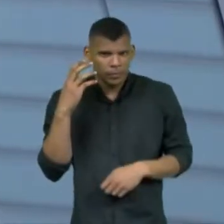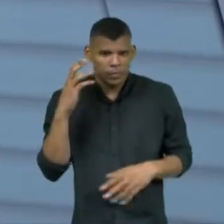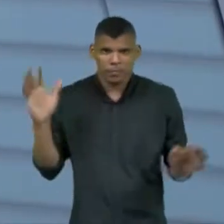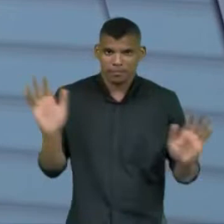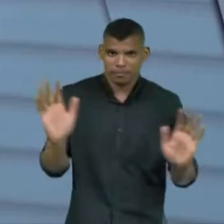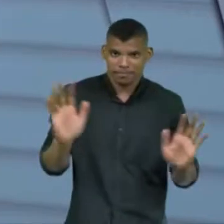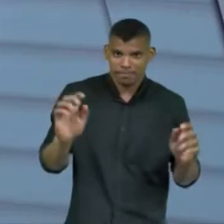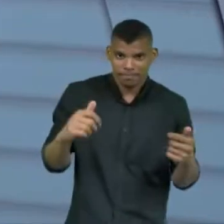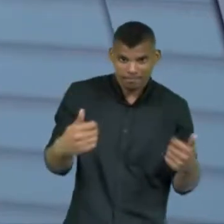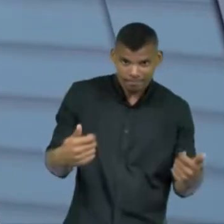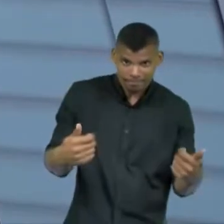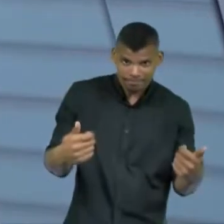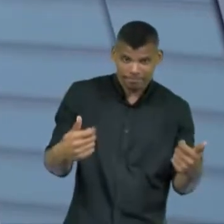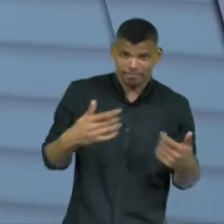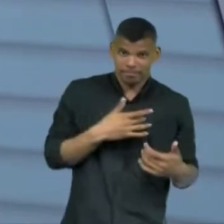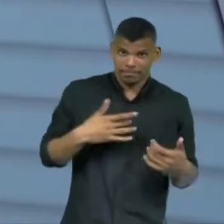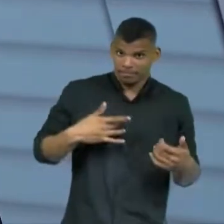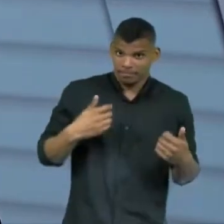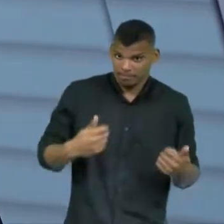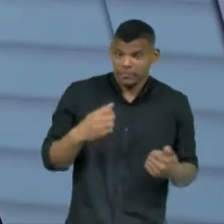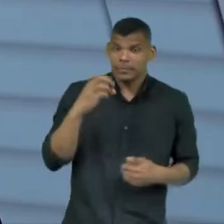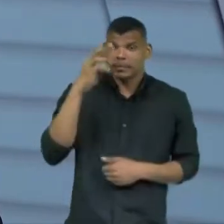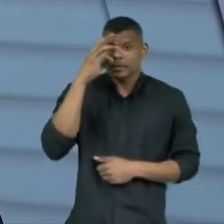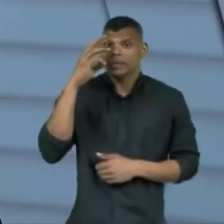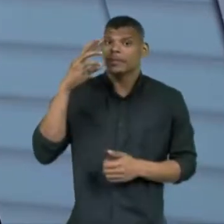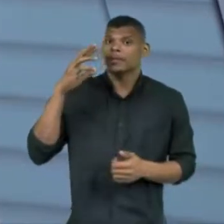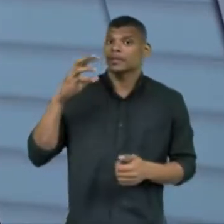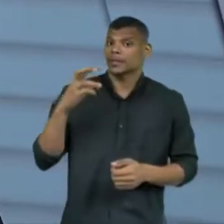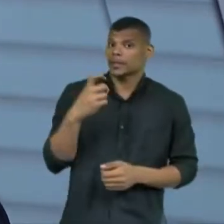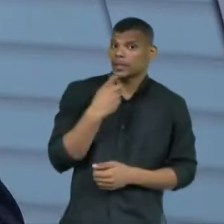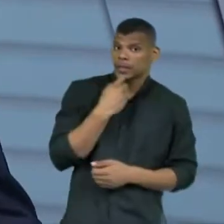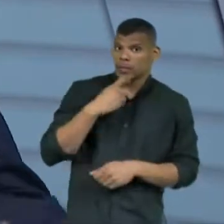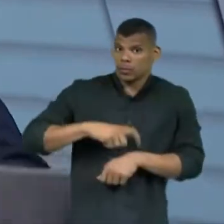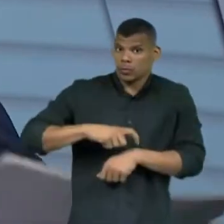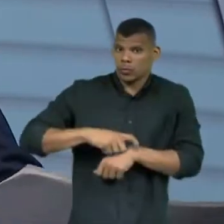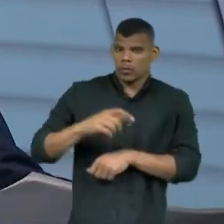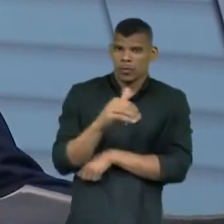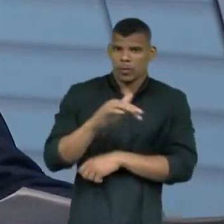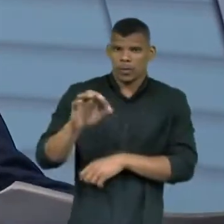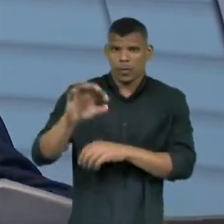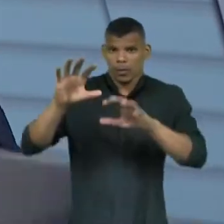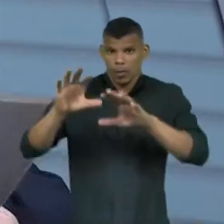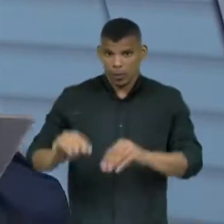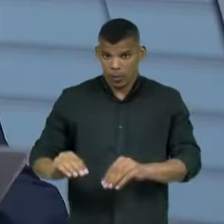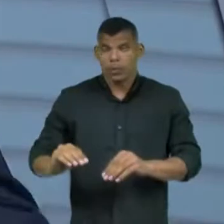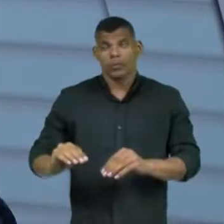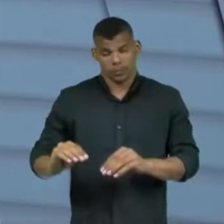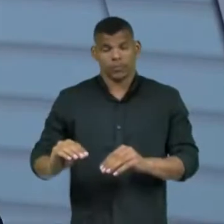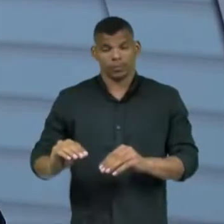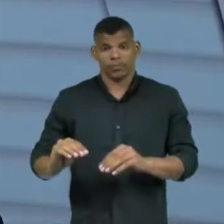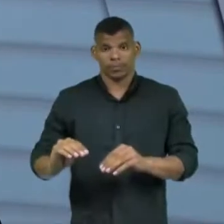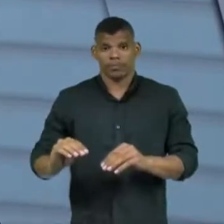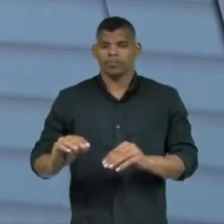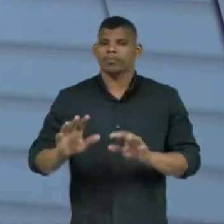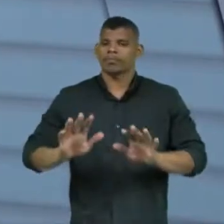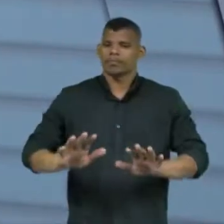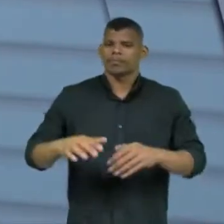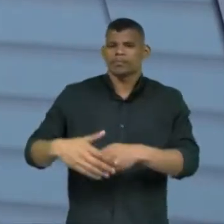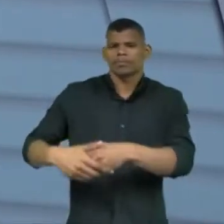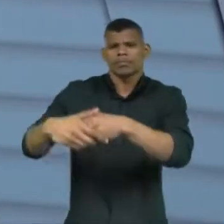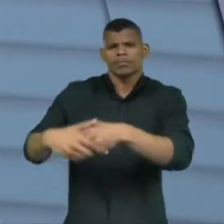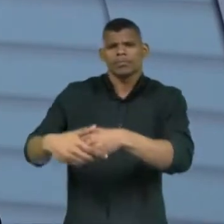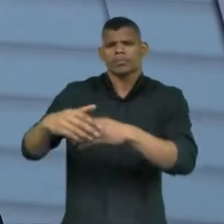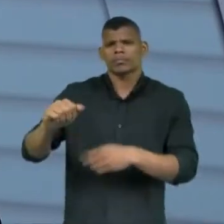96,7, terça a sexta, você ouve o programa às 10 da noite, todo dia às 10 da noite, cumprimentando aqui o grande Alex